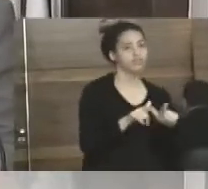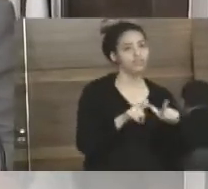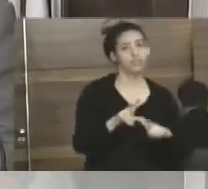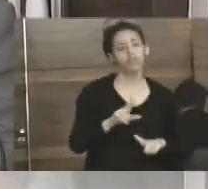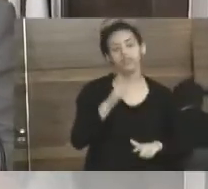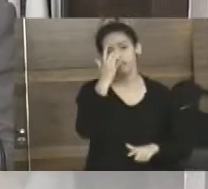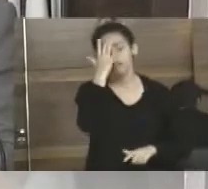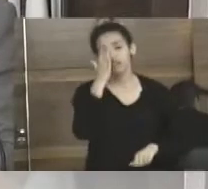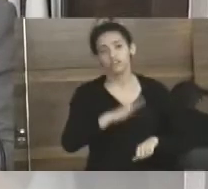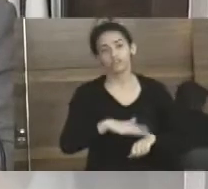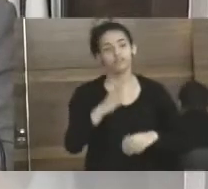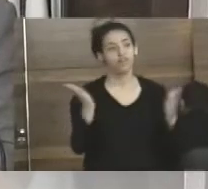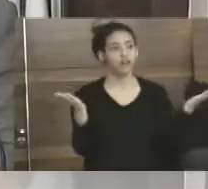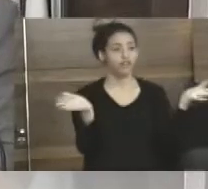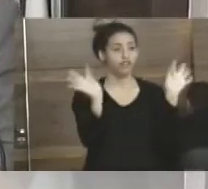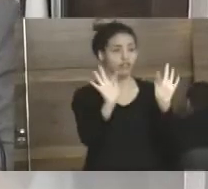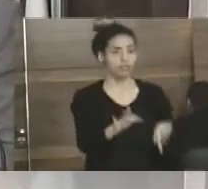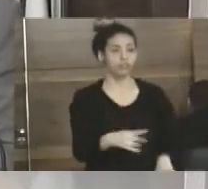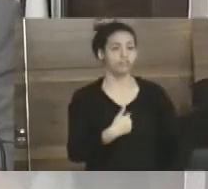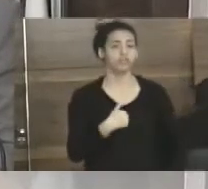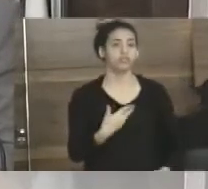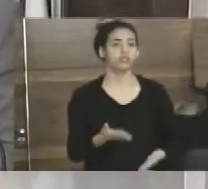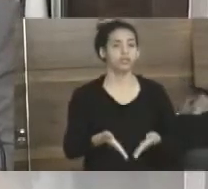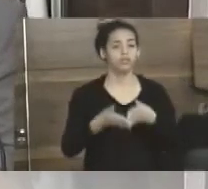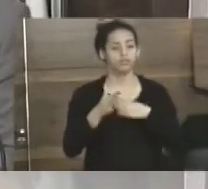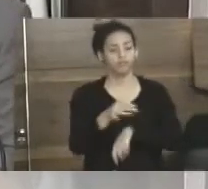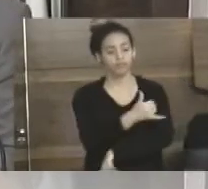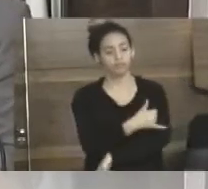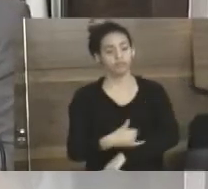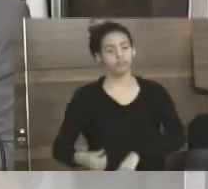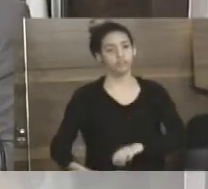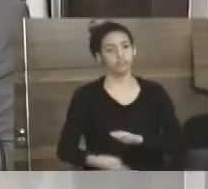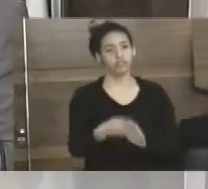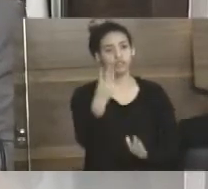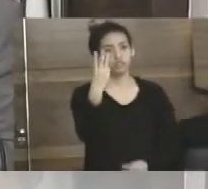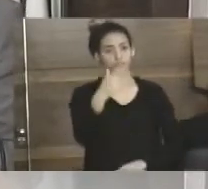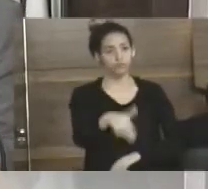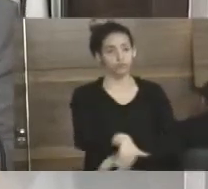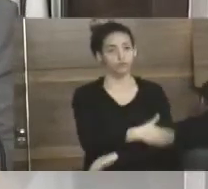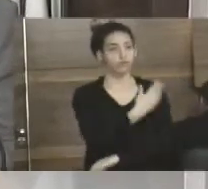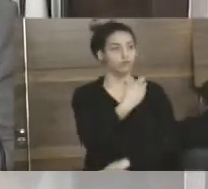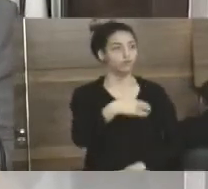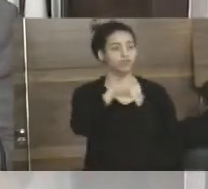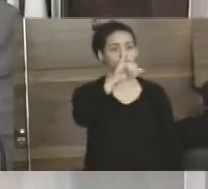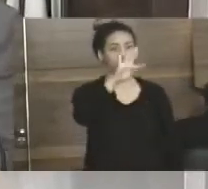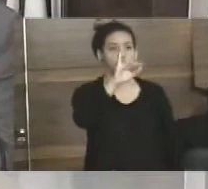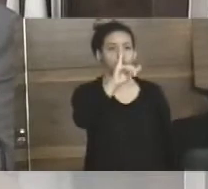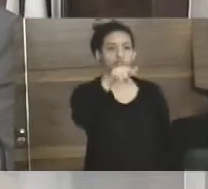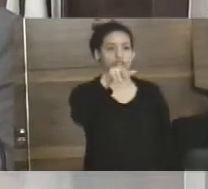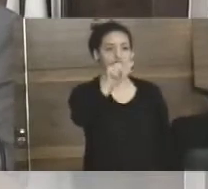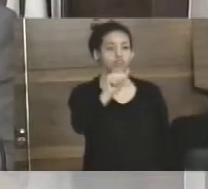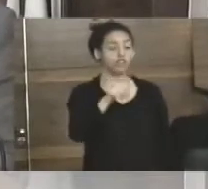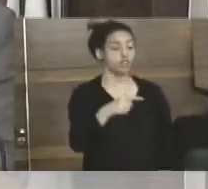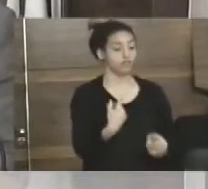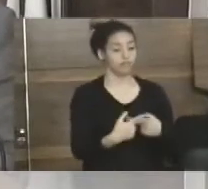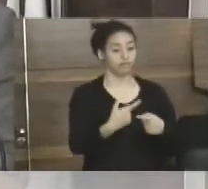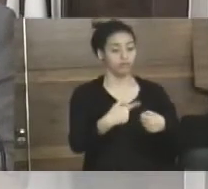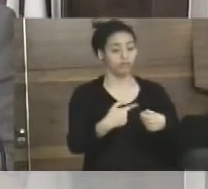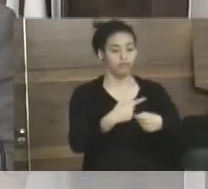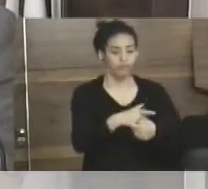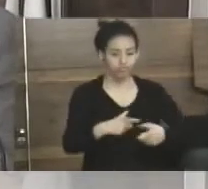E com relação, agora para finalizar, eu pedi a pavimentação de três ruas no bairro da Itinga. É um bairro que cresceu muito.